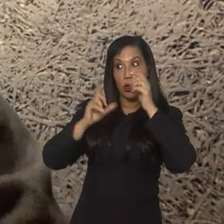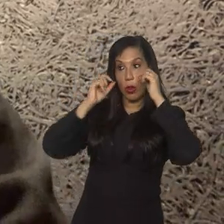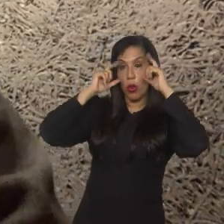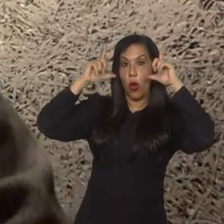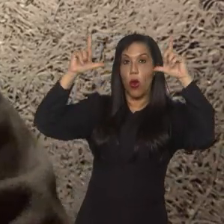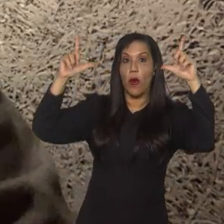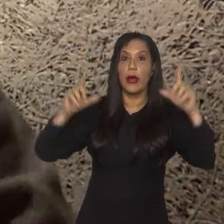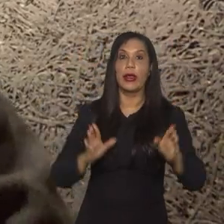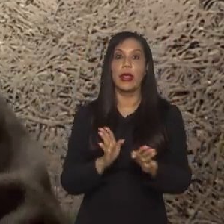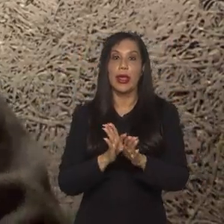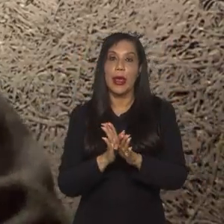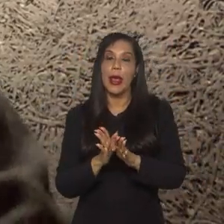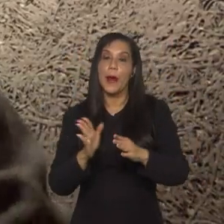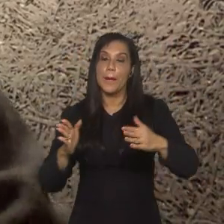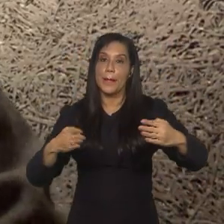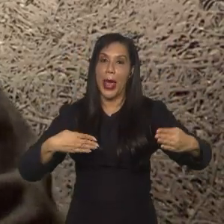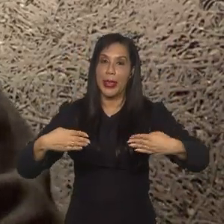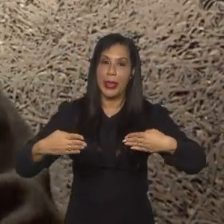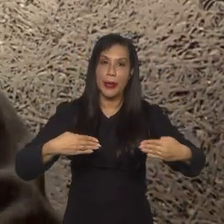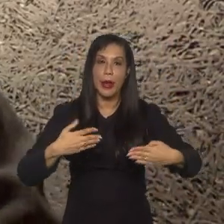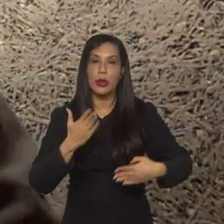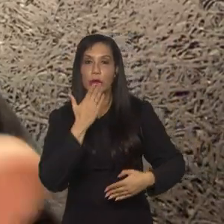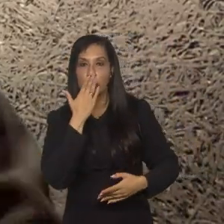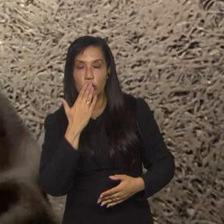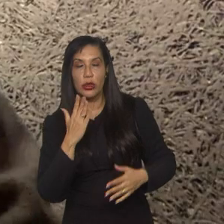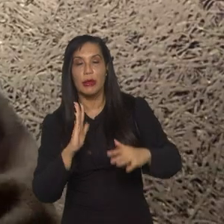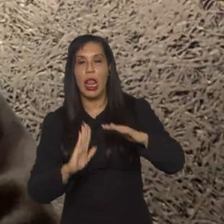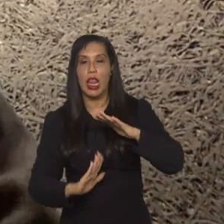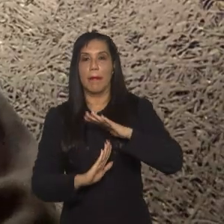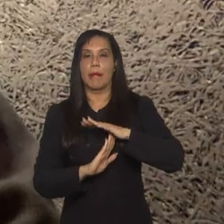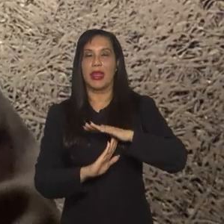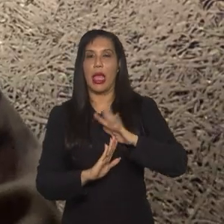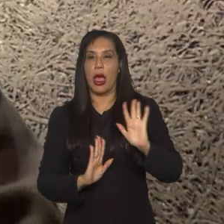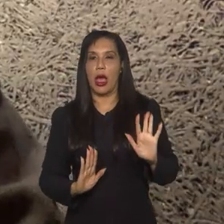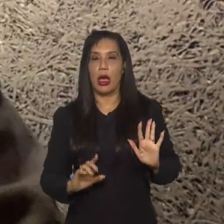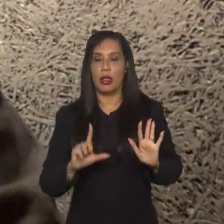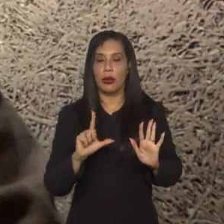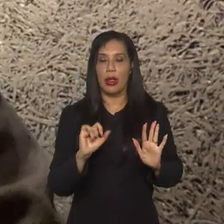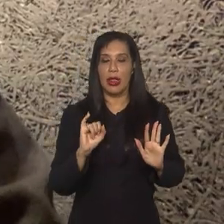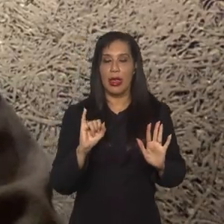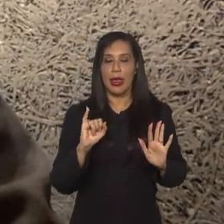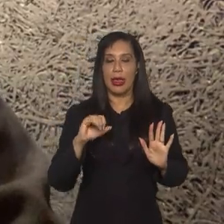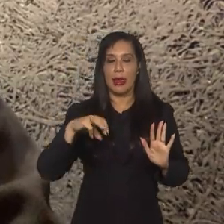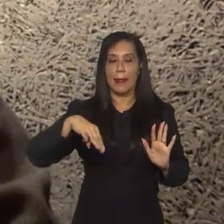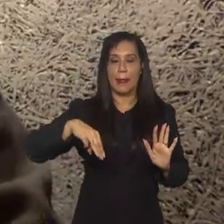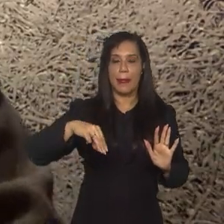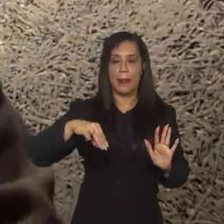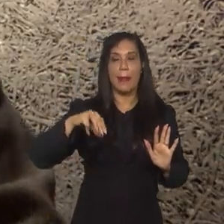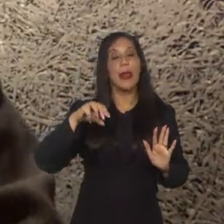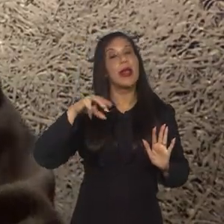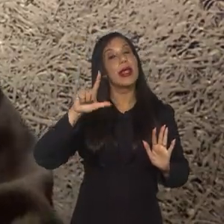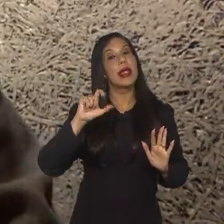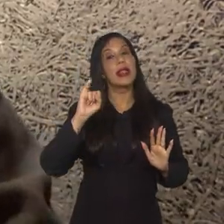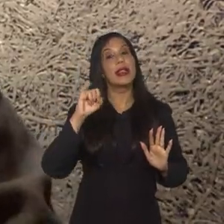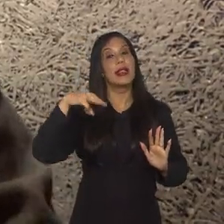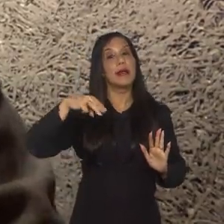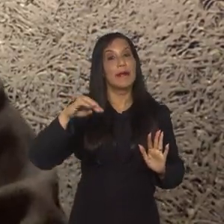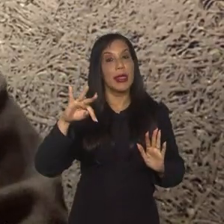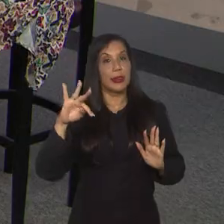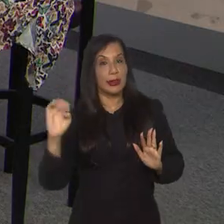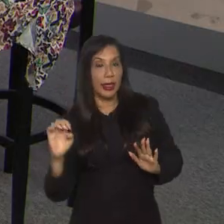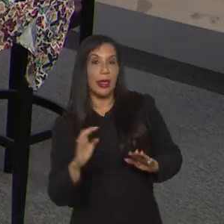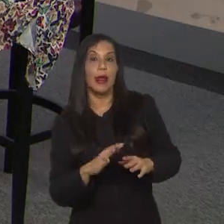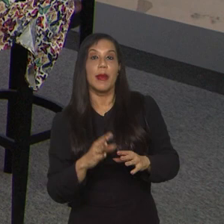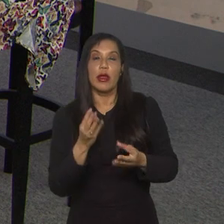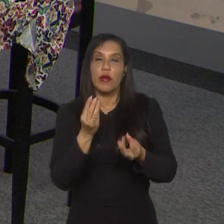o Panamá tem um time um pouco mais limitado, uma equipe estreante, talvez seja o adversário mais frágil deste primeiro momento,